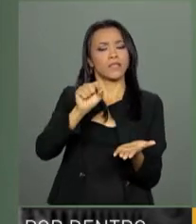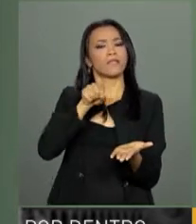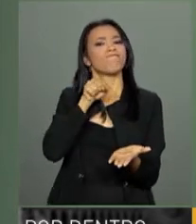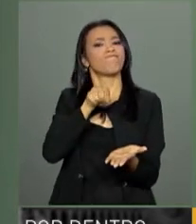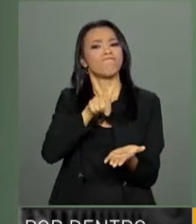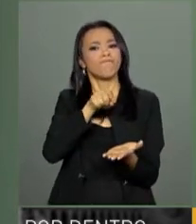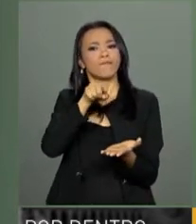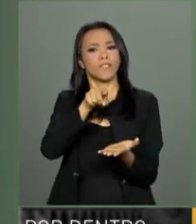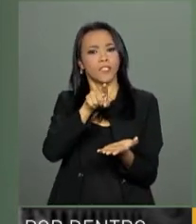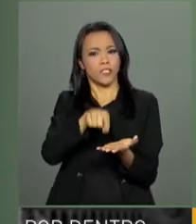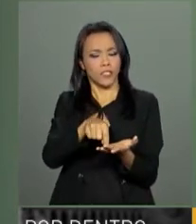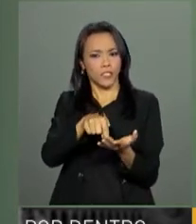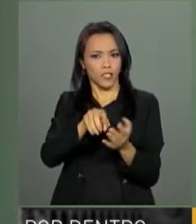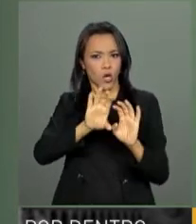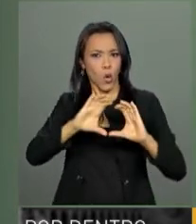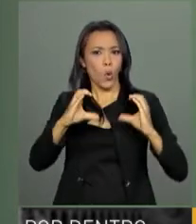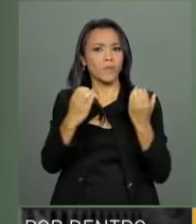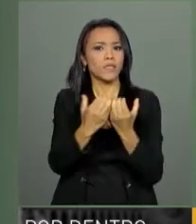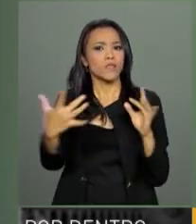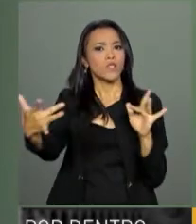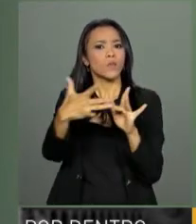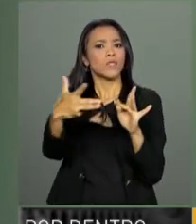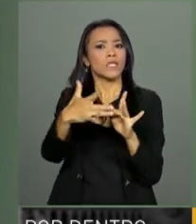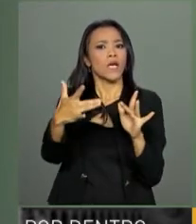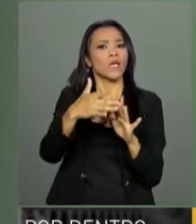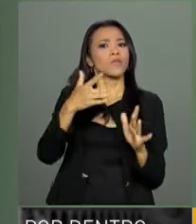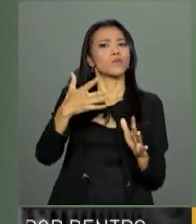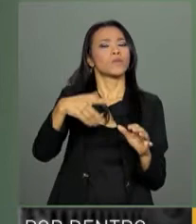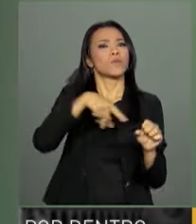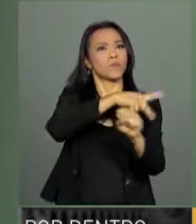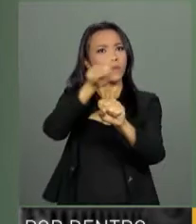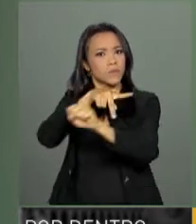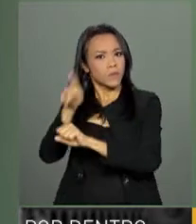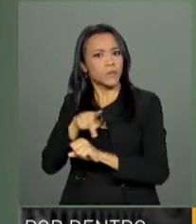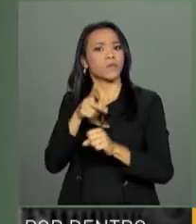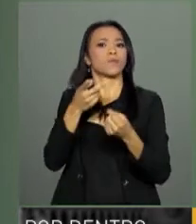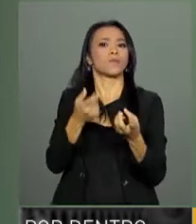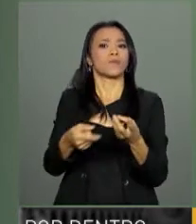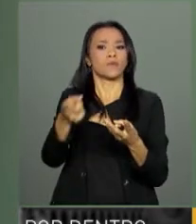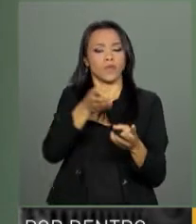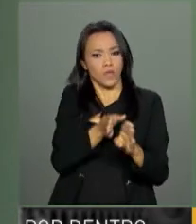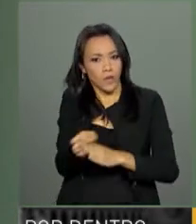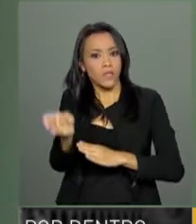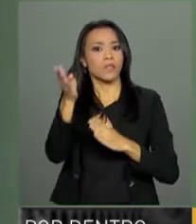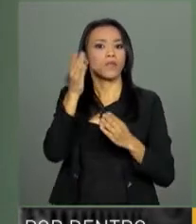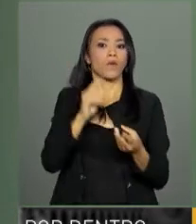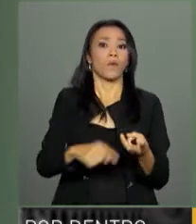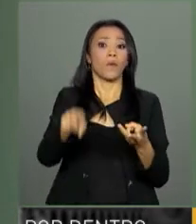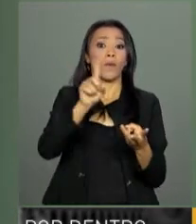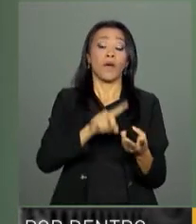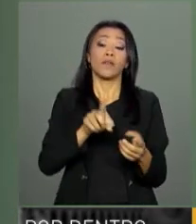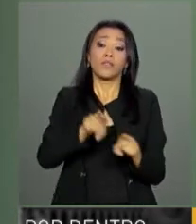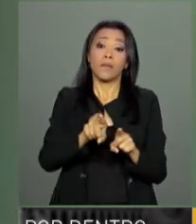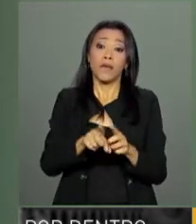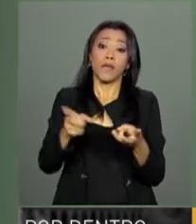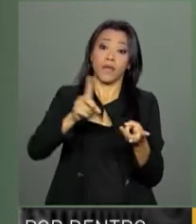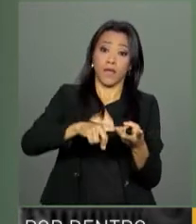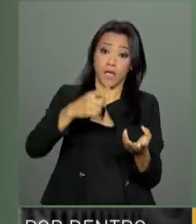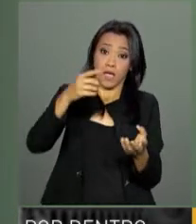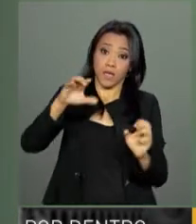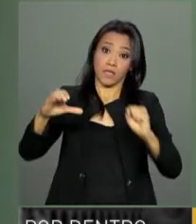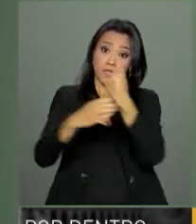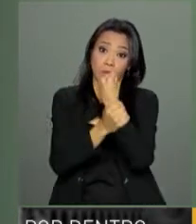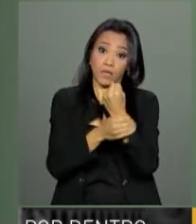da Comissão de Relações Exteriores e Defesa Nacional do Conselho de Governo, a sua responsabilidade na área de segurança